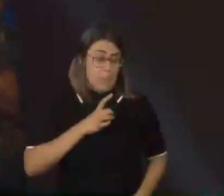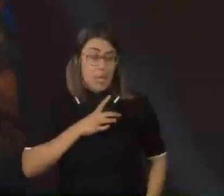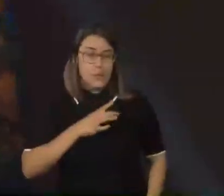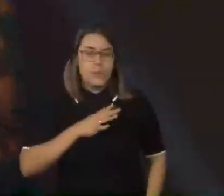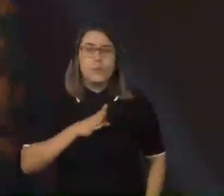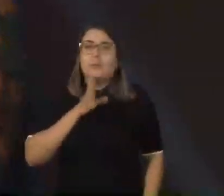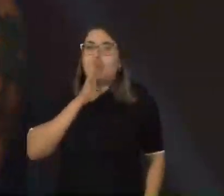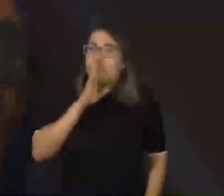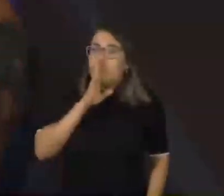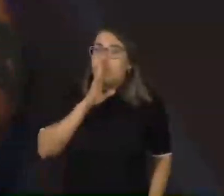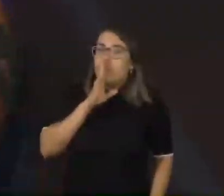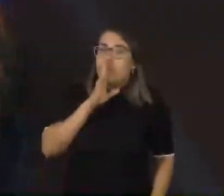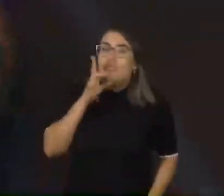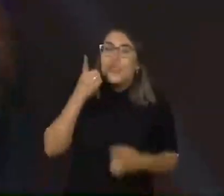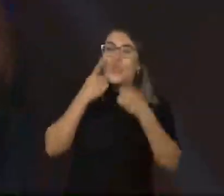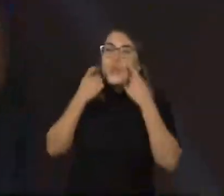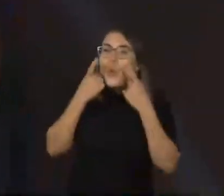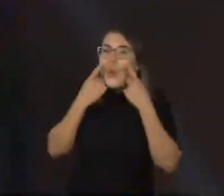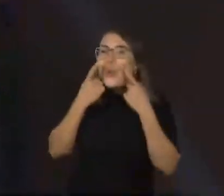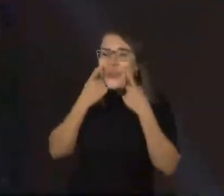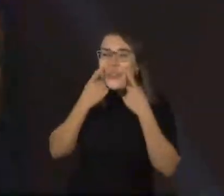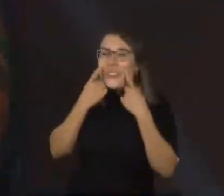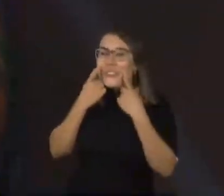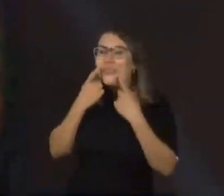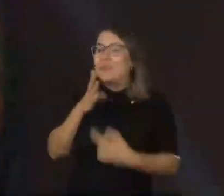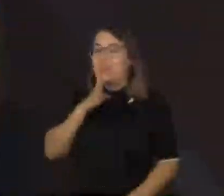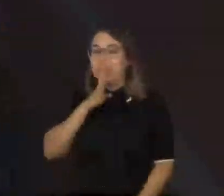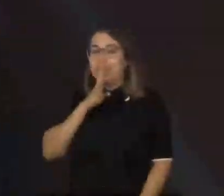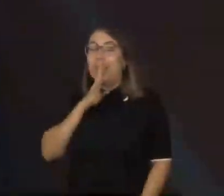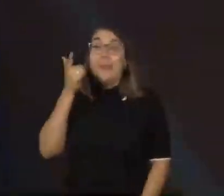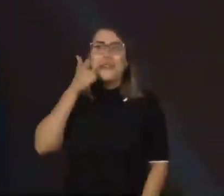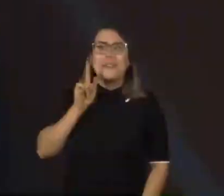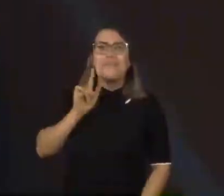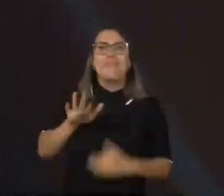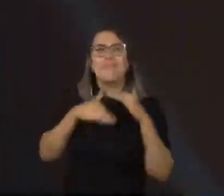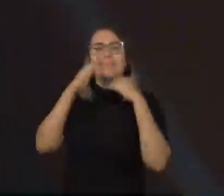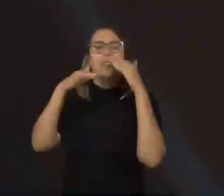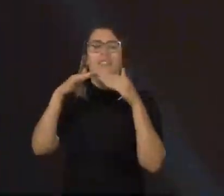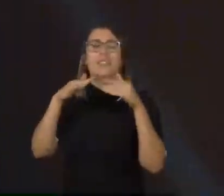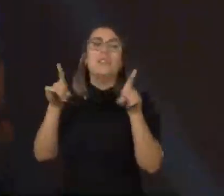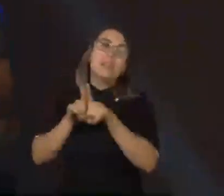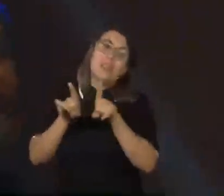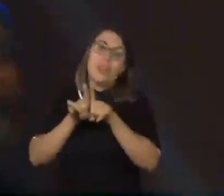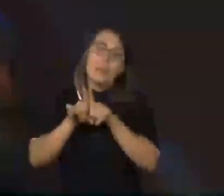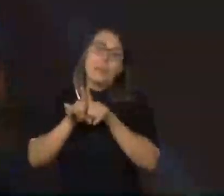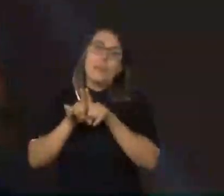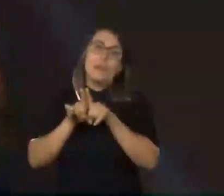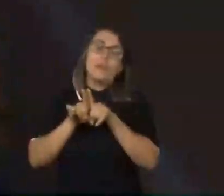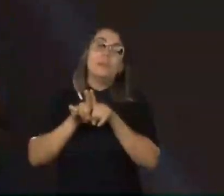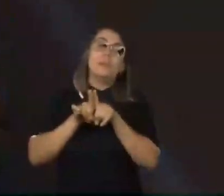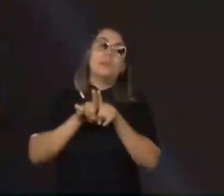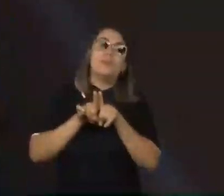engole o choro, solta a linha aí para a coisa acontecer. E deixado fazer por.